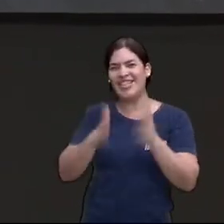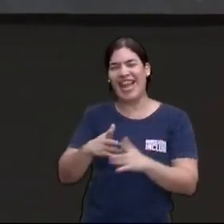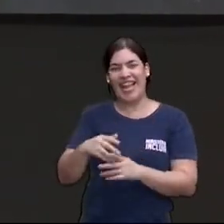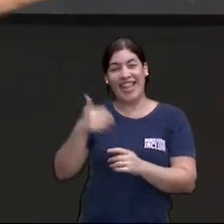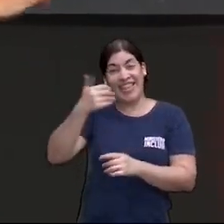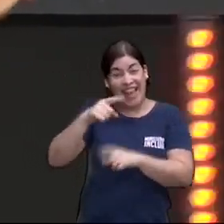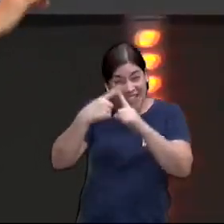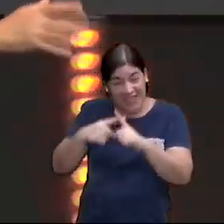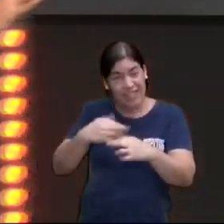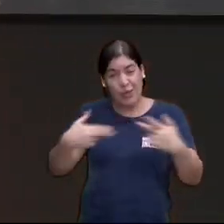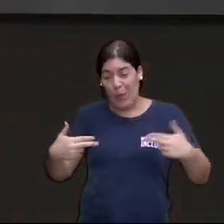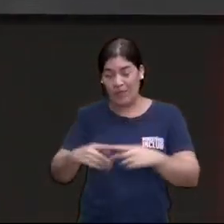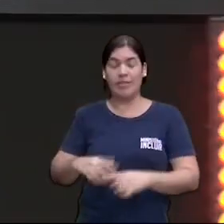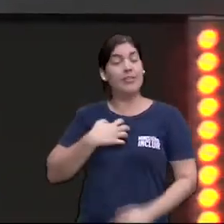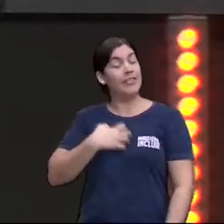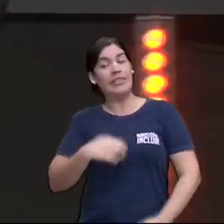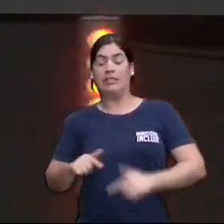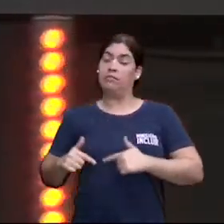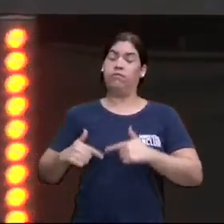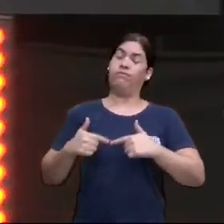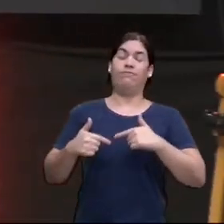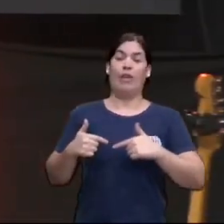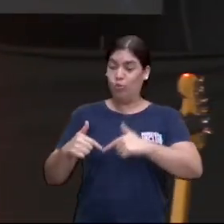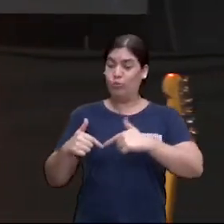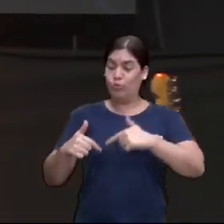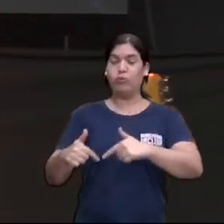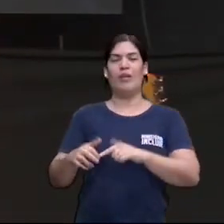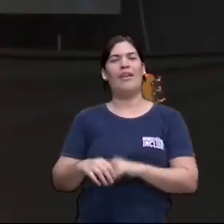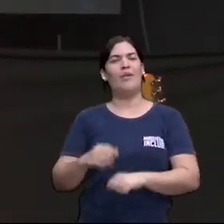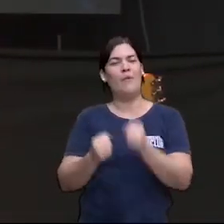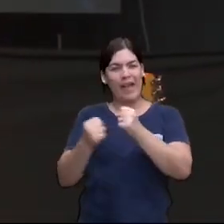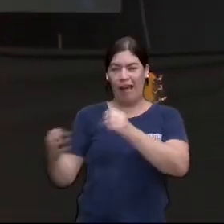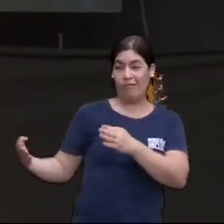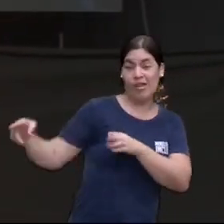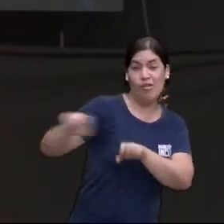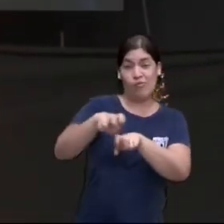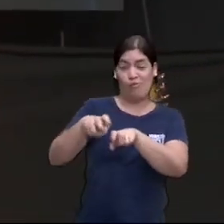Daqui até o centro dá para se arrependendo umas dez vezes, que dez vezes quando o cara dá aquela fechada o outro vem assim.